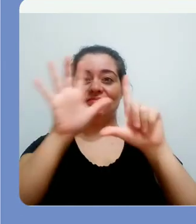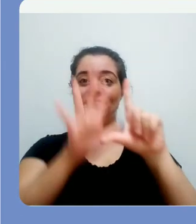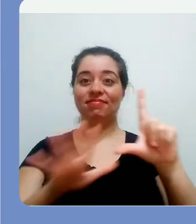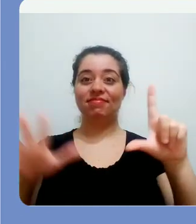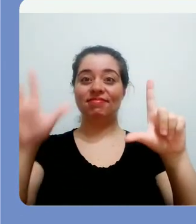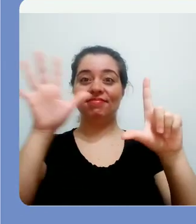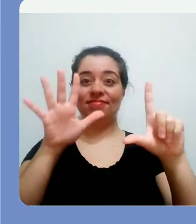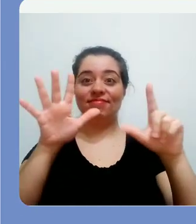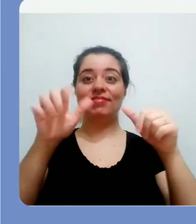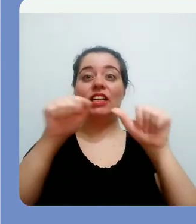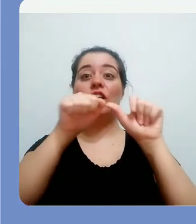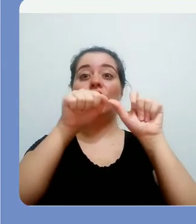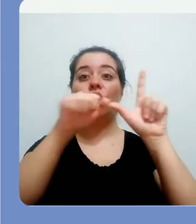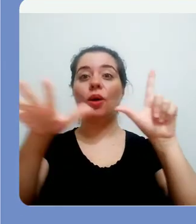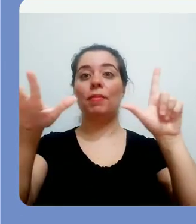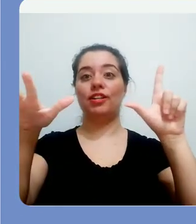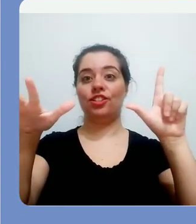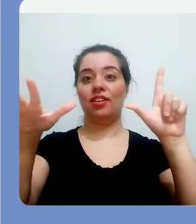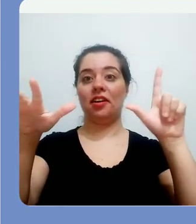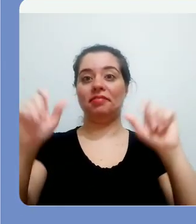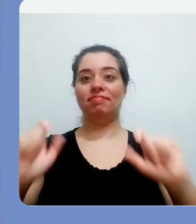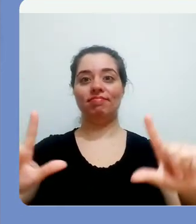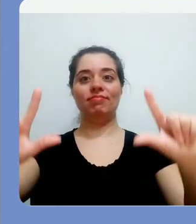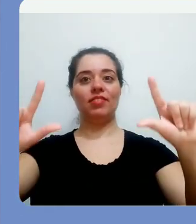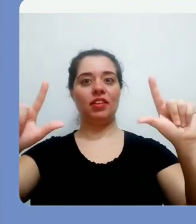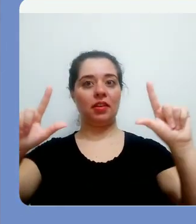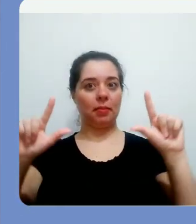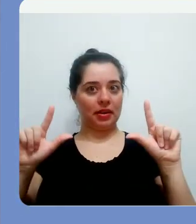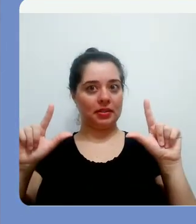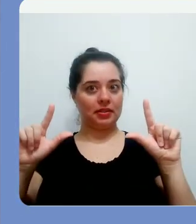e aqui nas opções clicar em compartilhar.